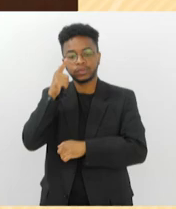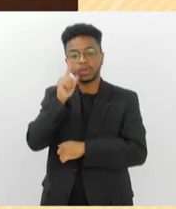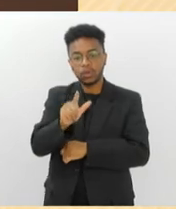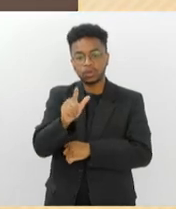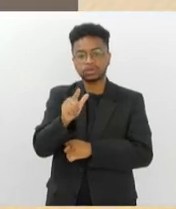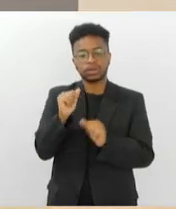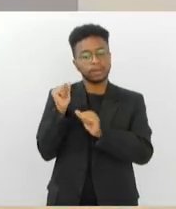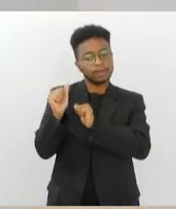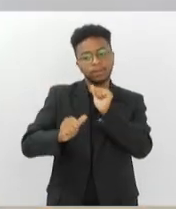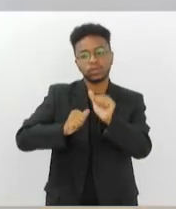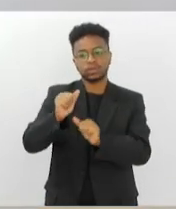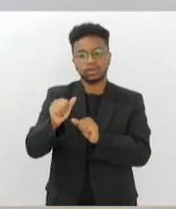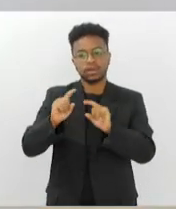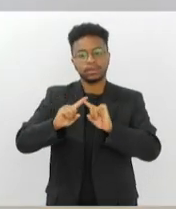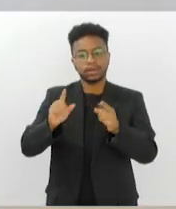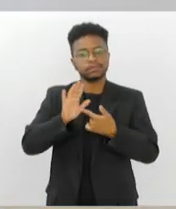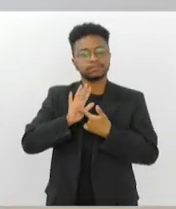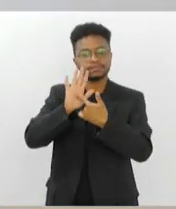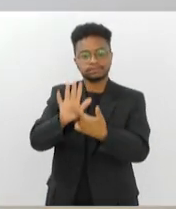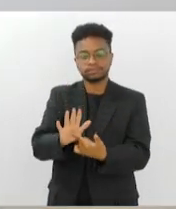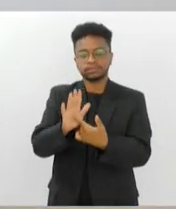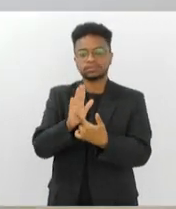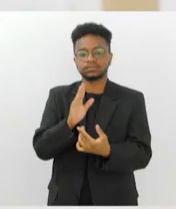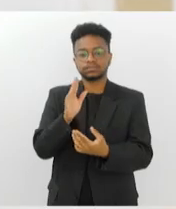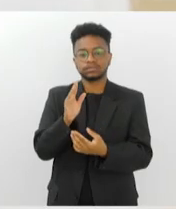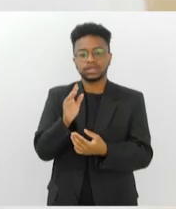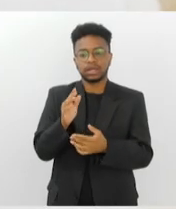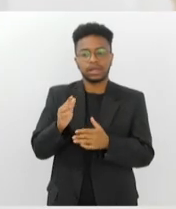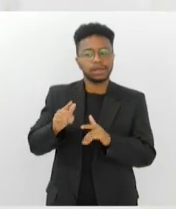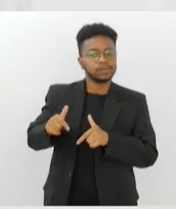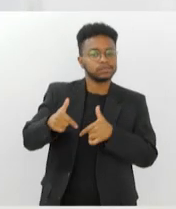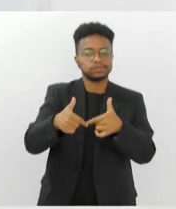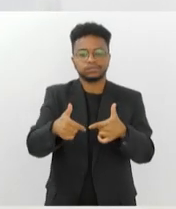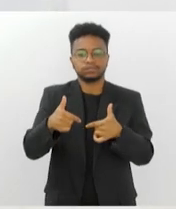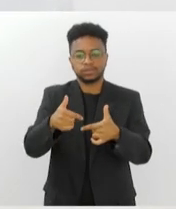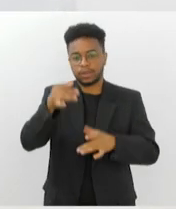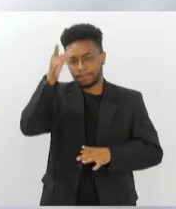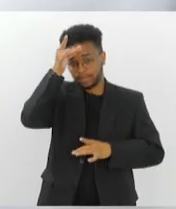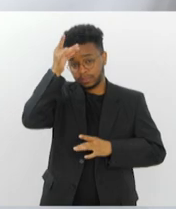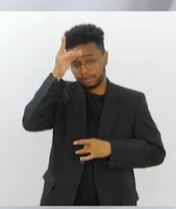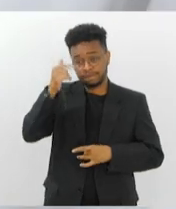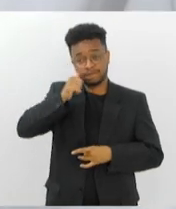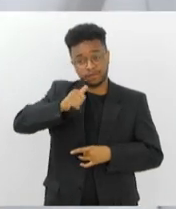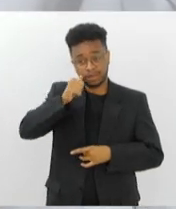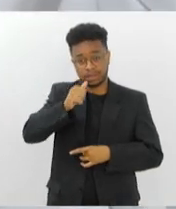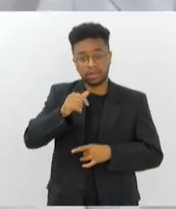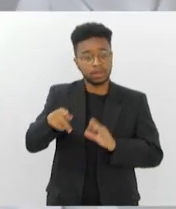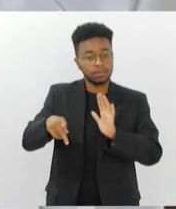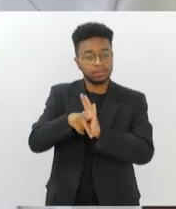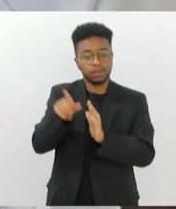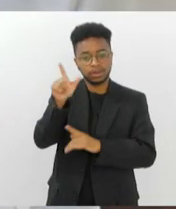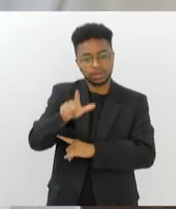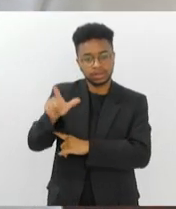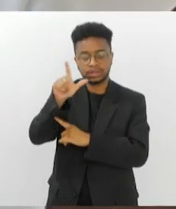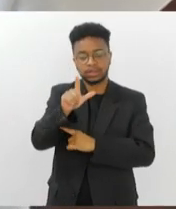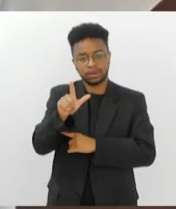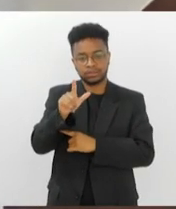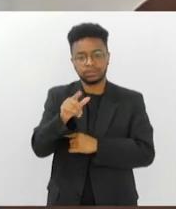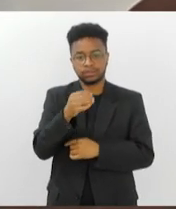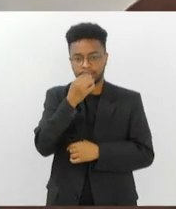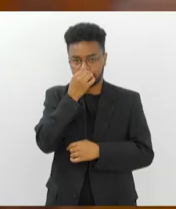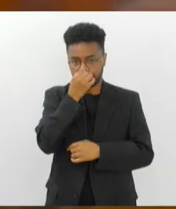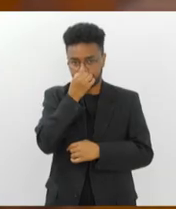catatônico para representar de maneira compulsiva personagens femininos clássicos da literatura dramática.